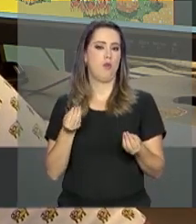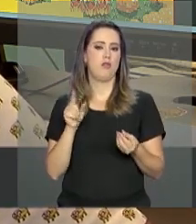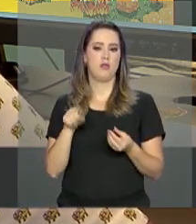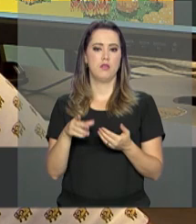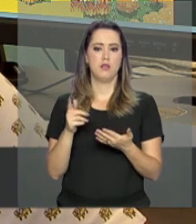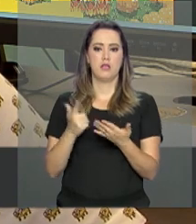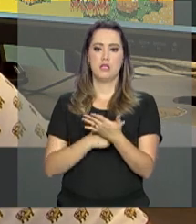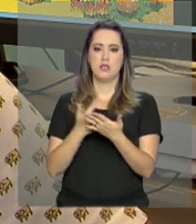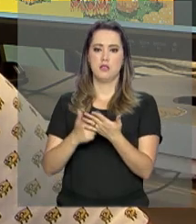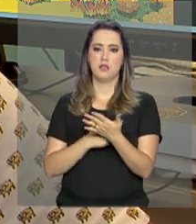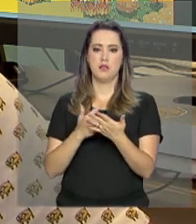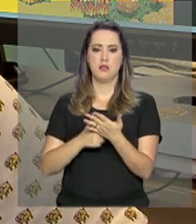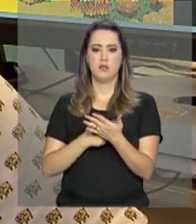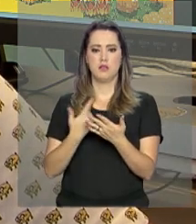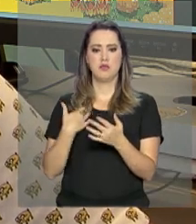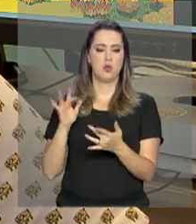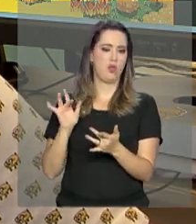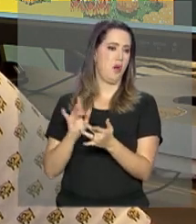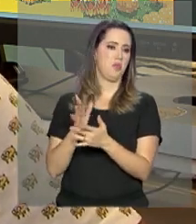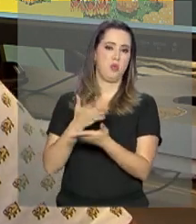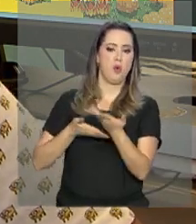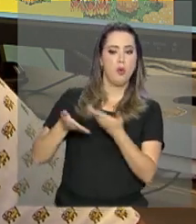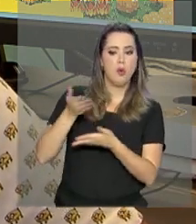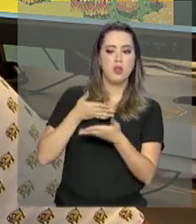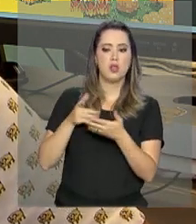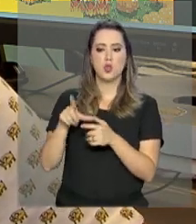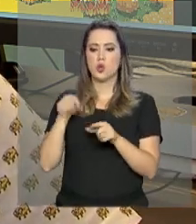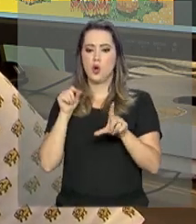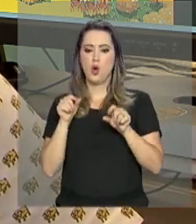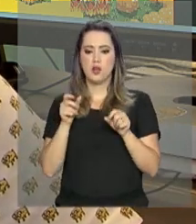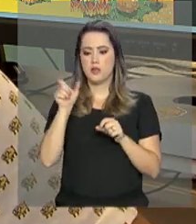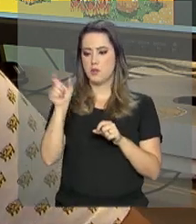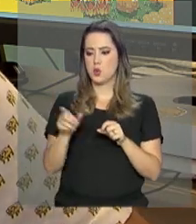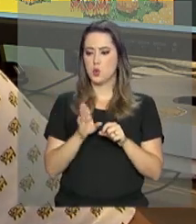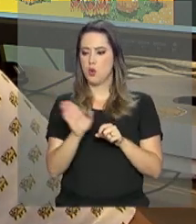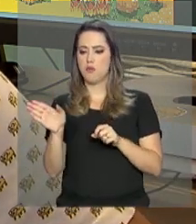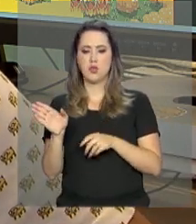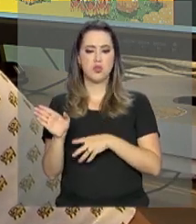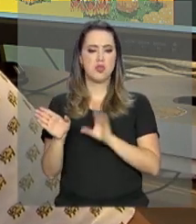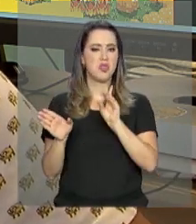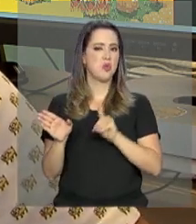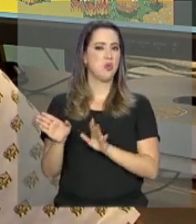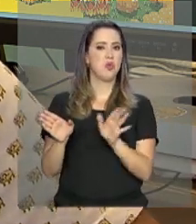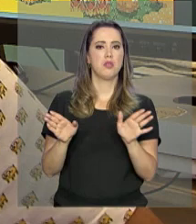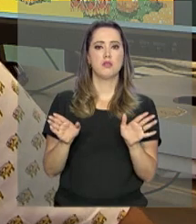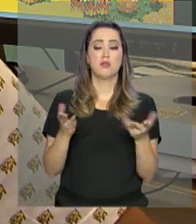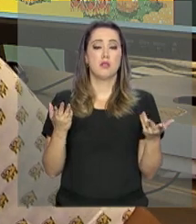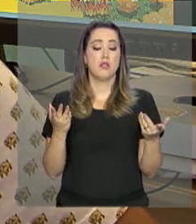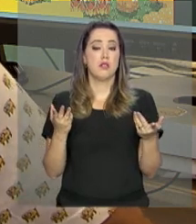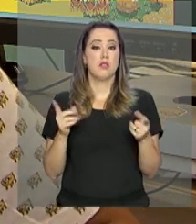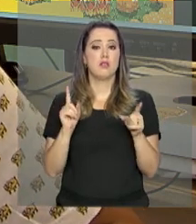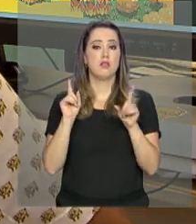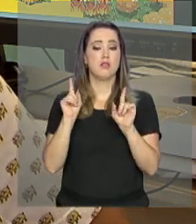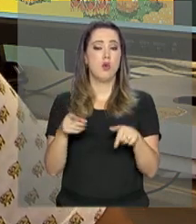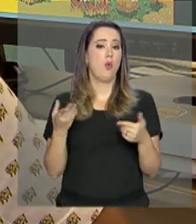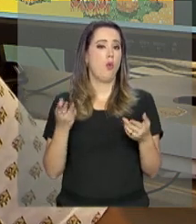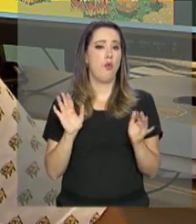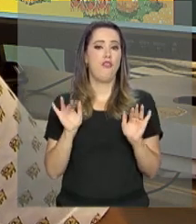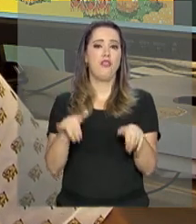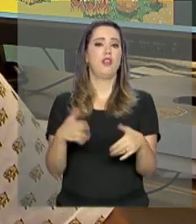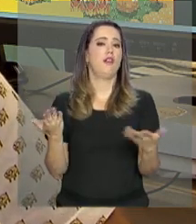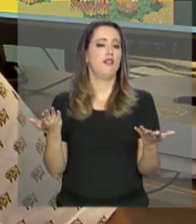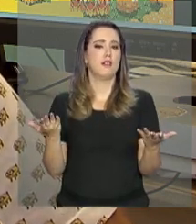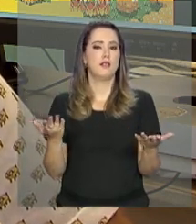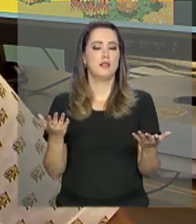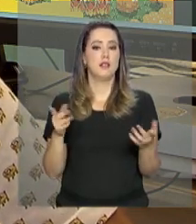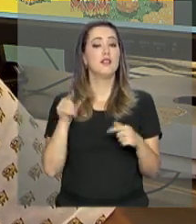Você está lendo o livro e você não está interagindo com o livro. Você não decide se o personagem vai para a direita ou para a esquerda do livro e qual é o ponto final daquele